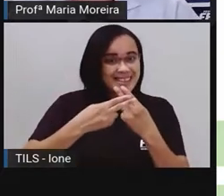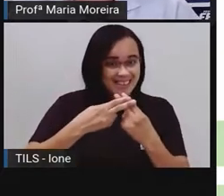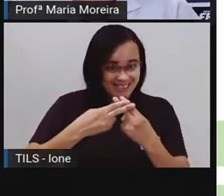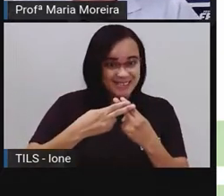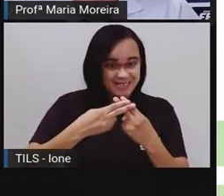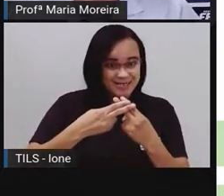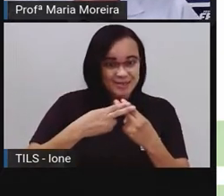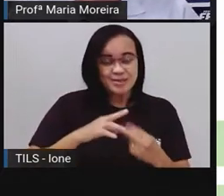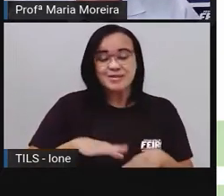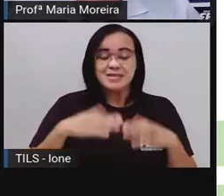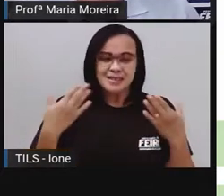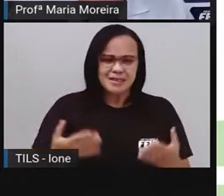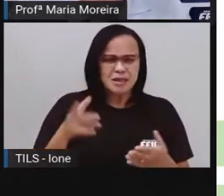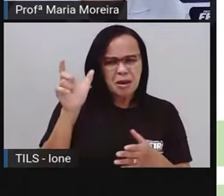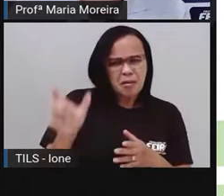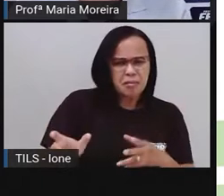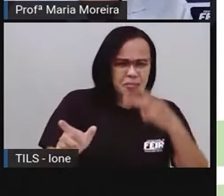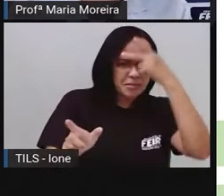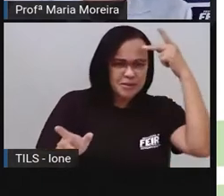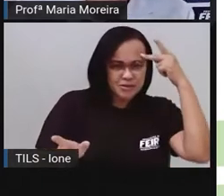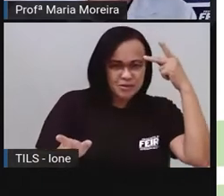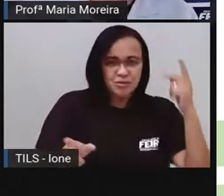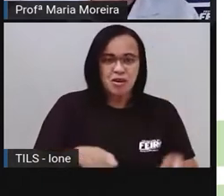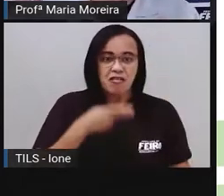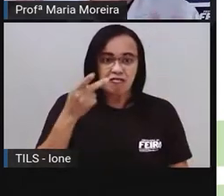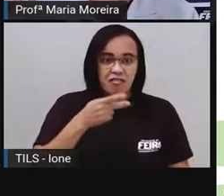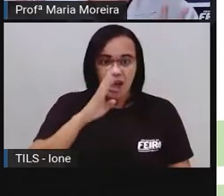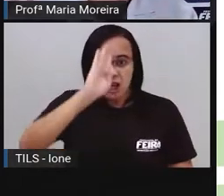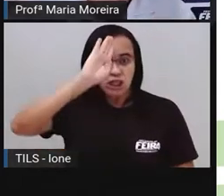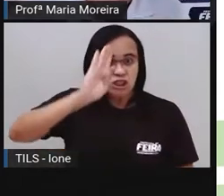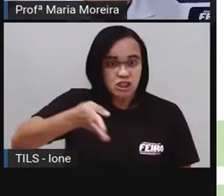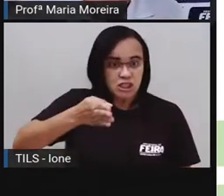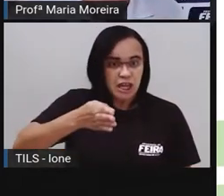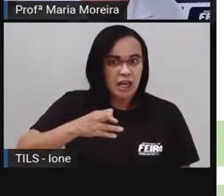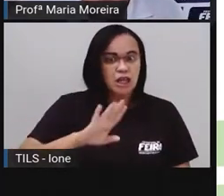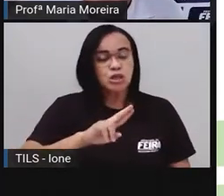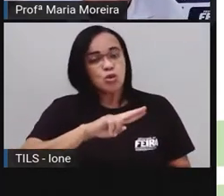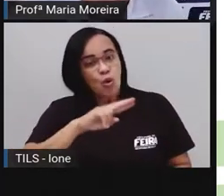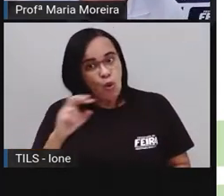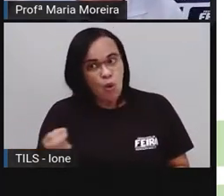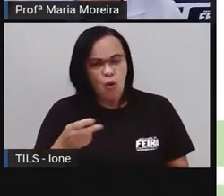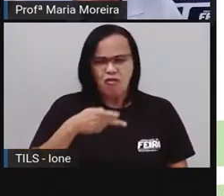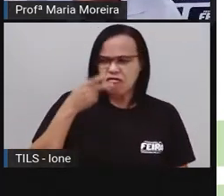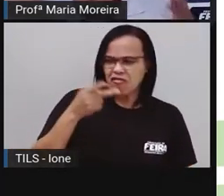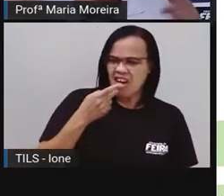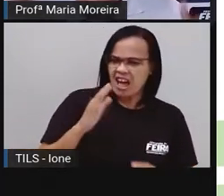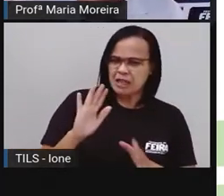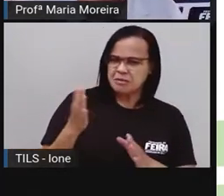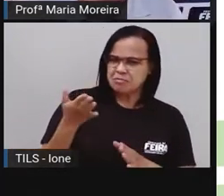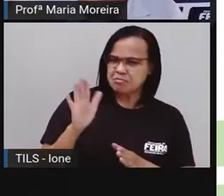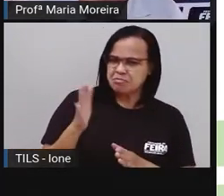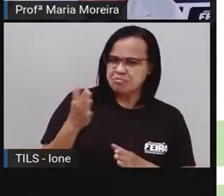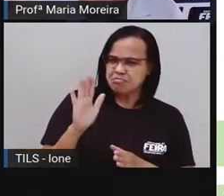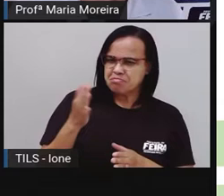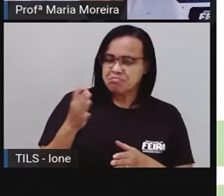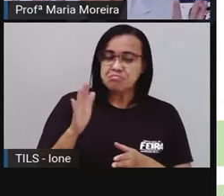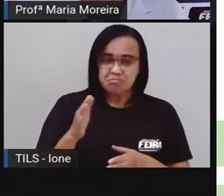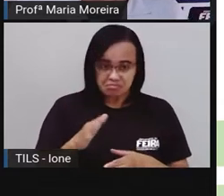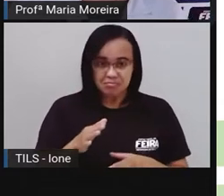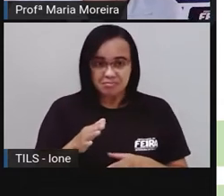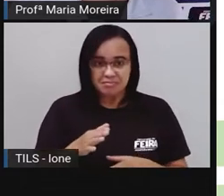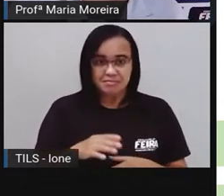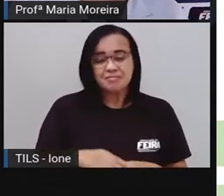foi bem direta. O indireto é aquilo que, ó, não fica assim tão claro e o direto é aquilo que fica bem claro.